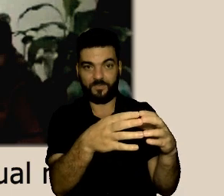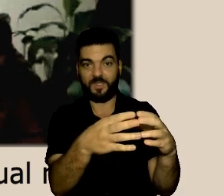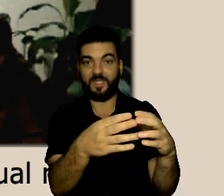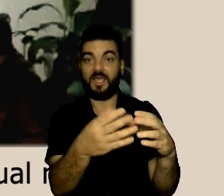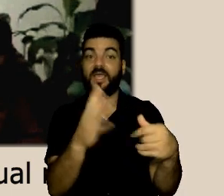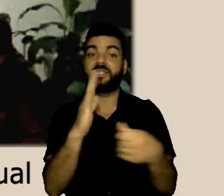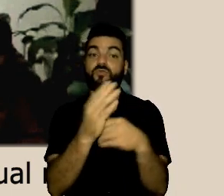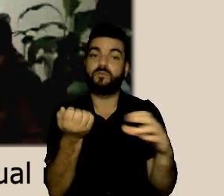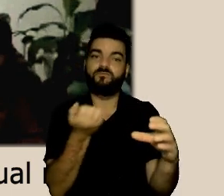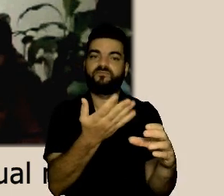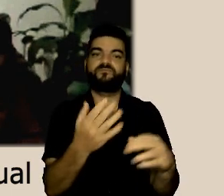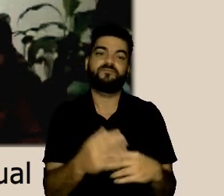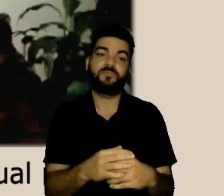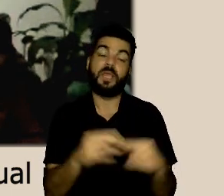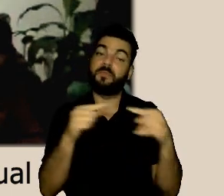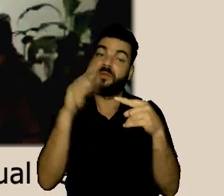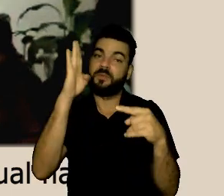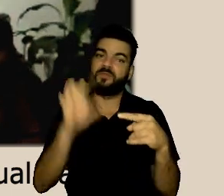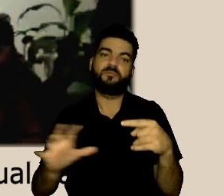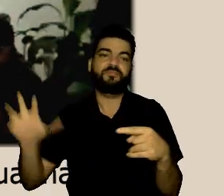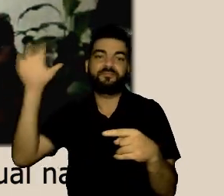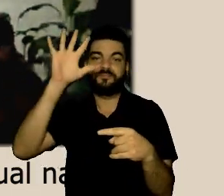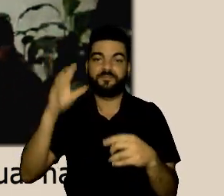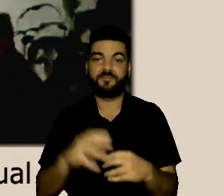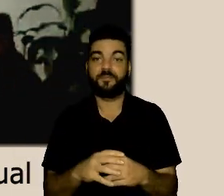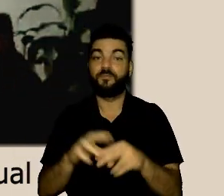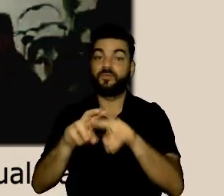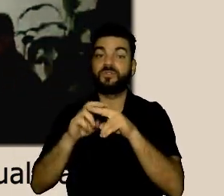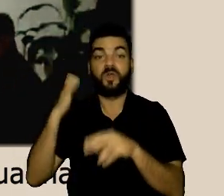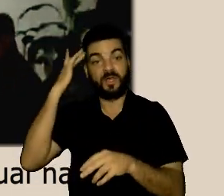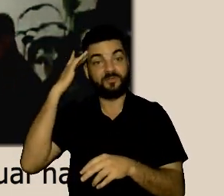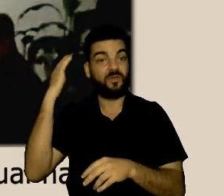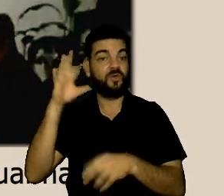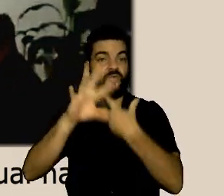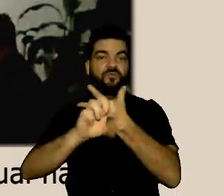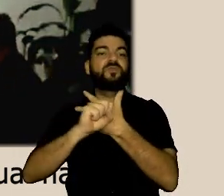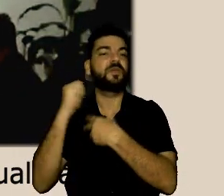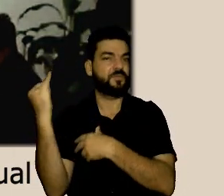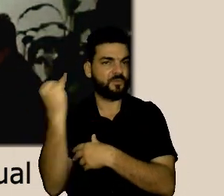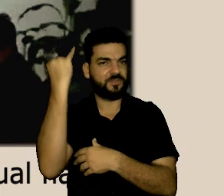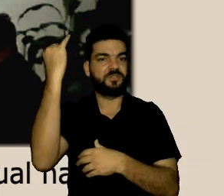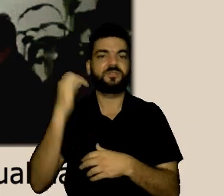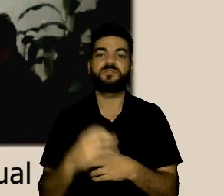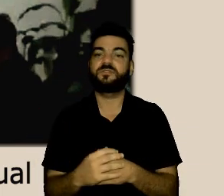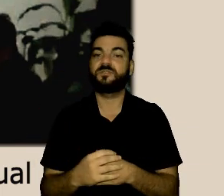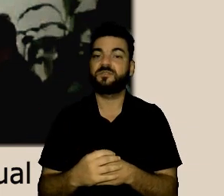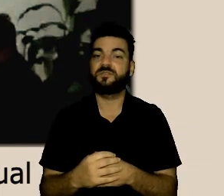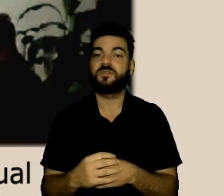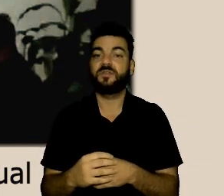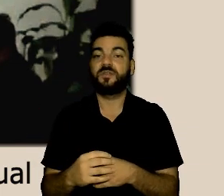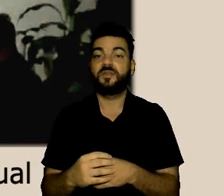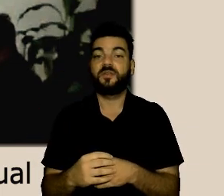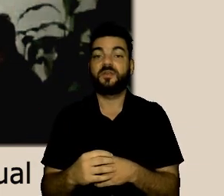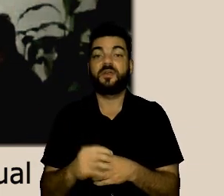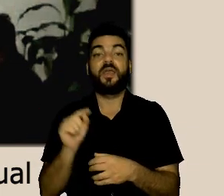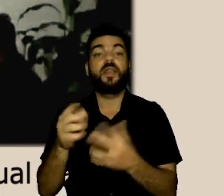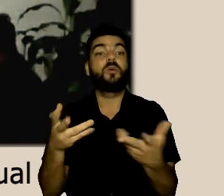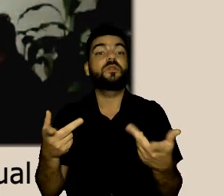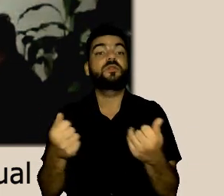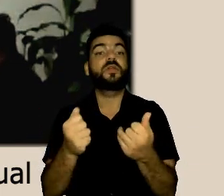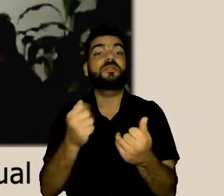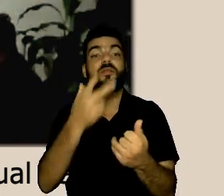as comissões estão começando a ser montadas no Brasil inteiro e uma das coisas mais importantes que eu acho que é o trabalho da nossa